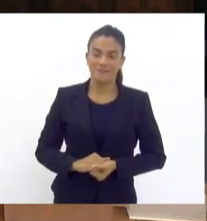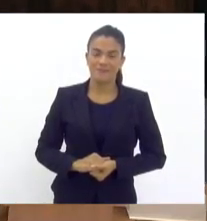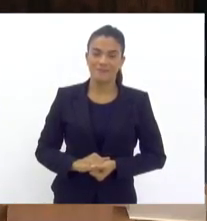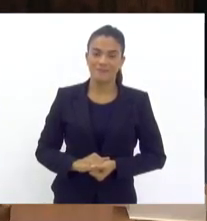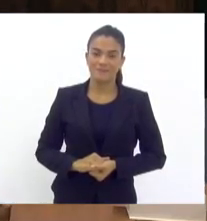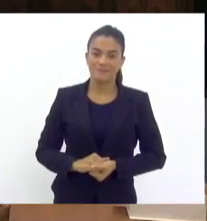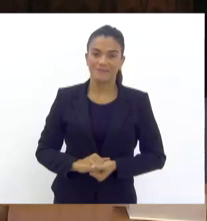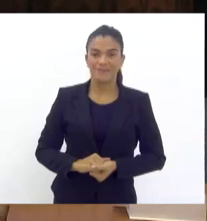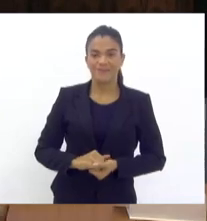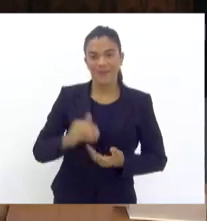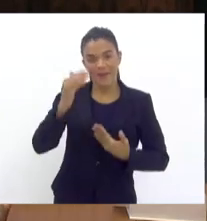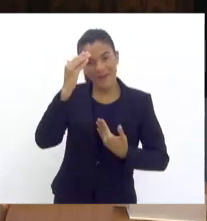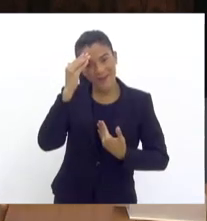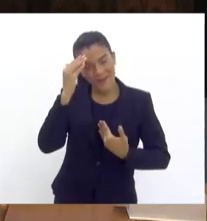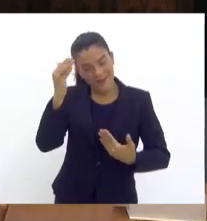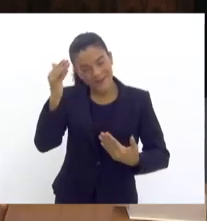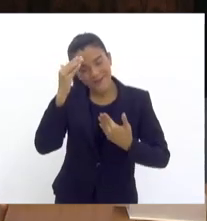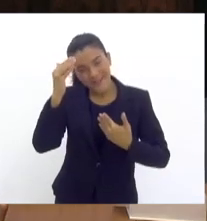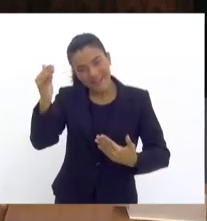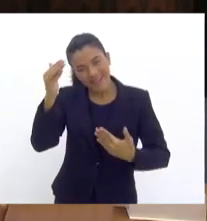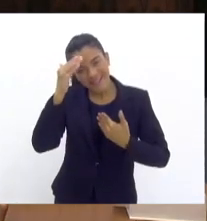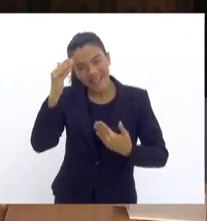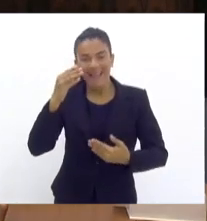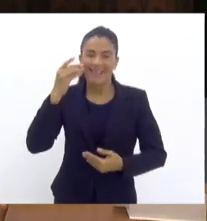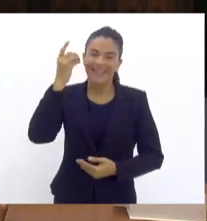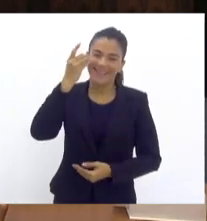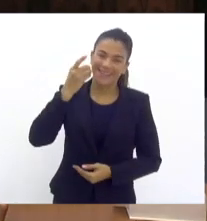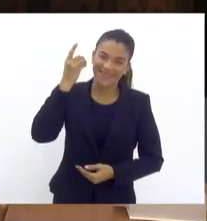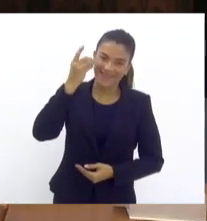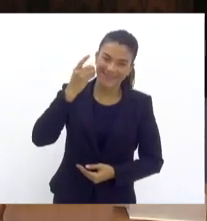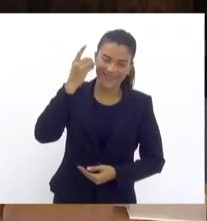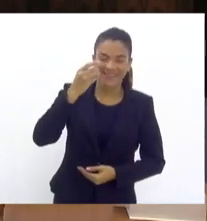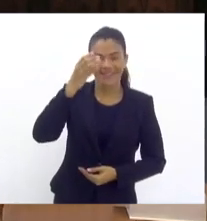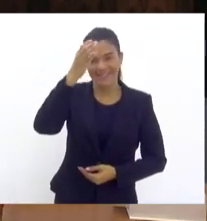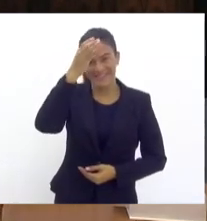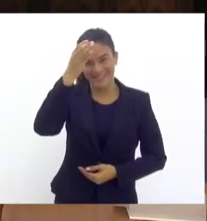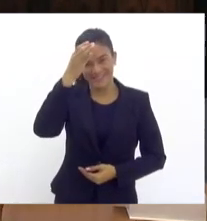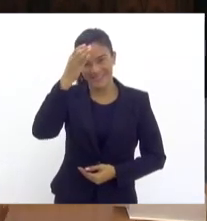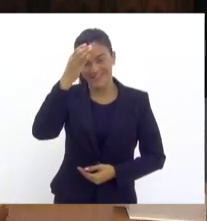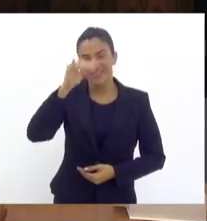Muito obrigada, muito obrigada, deputada Tia Ju.